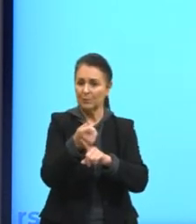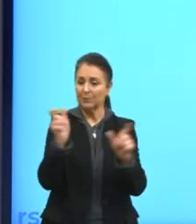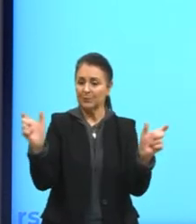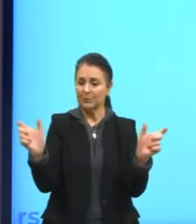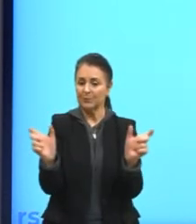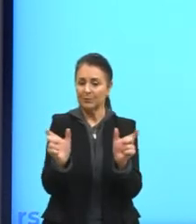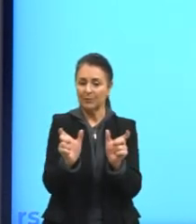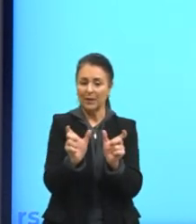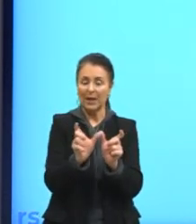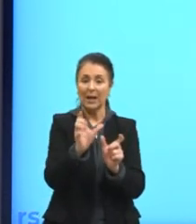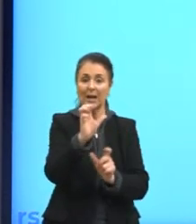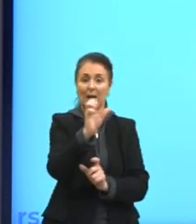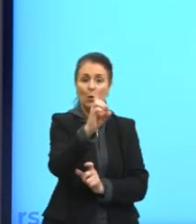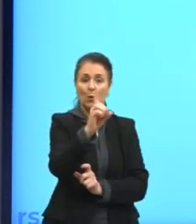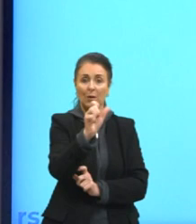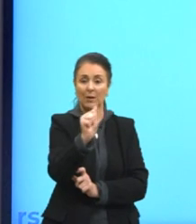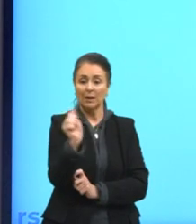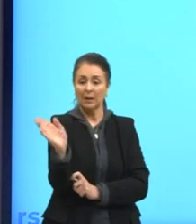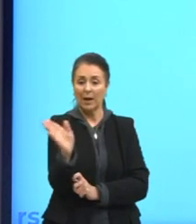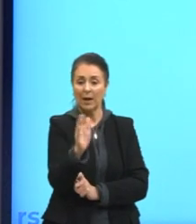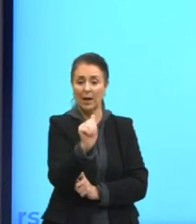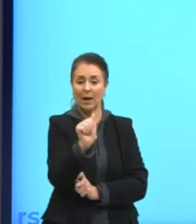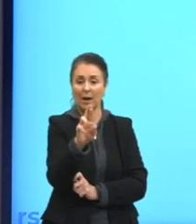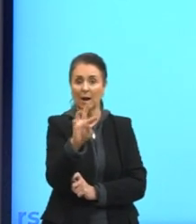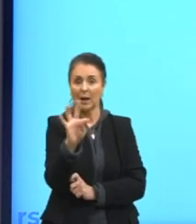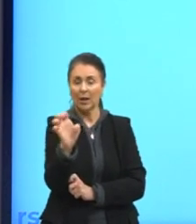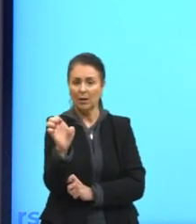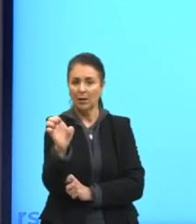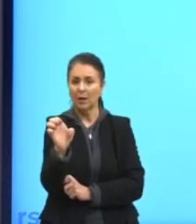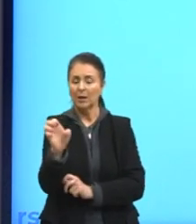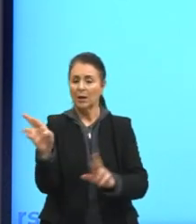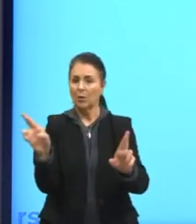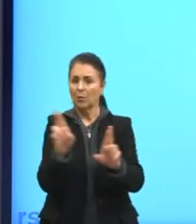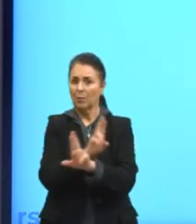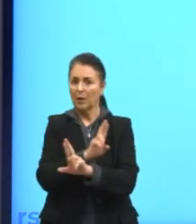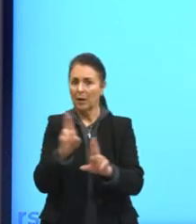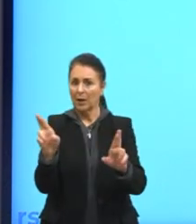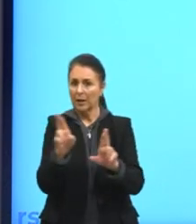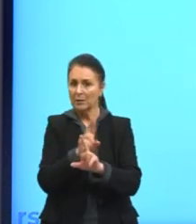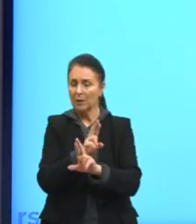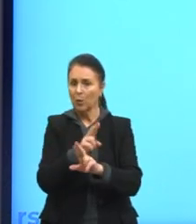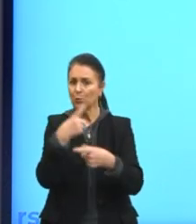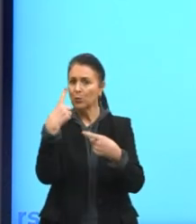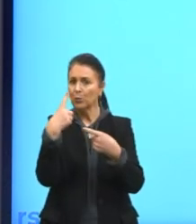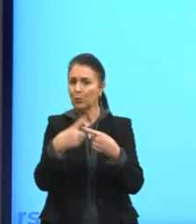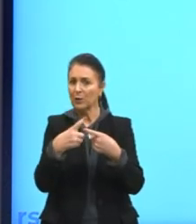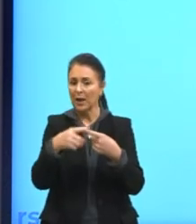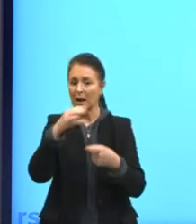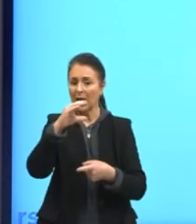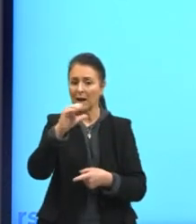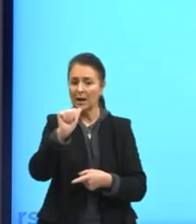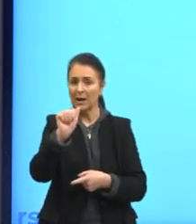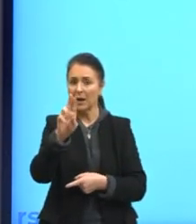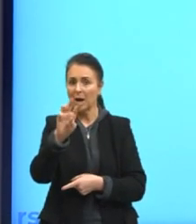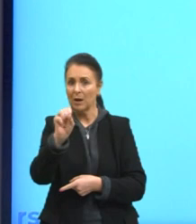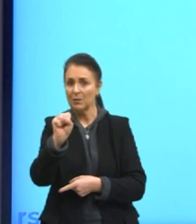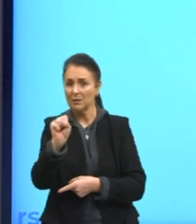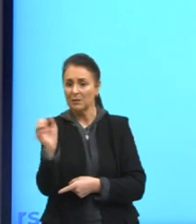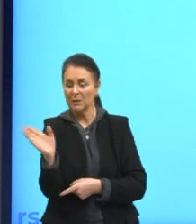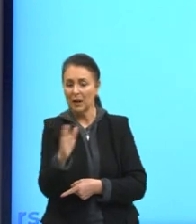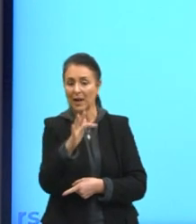esse da arte vai estabelecer uma relação de causa e efeito entre a palavra viver e